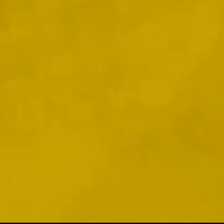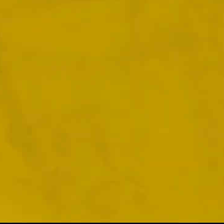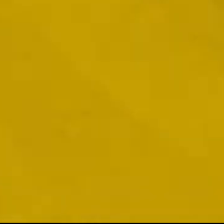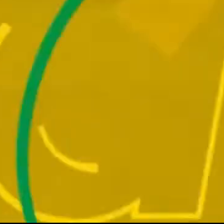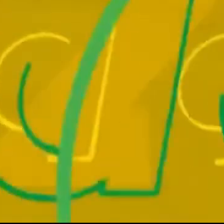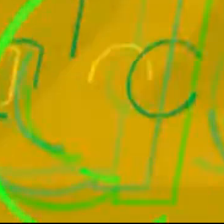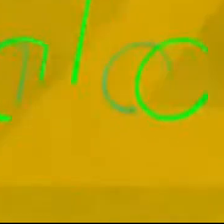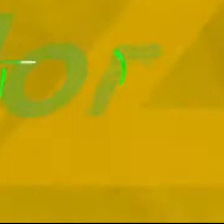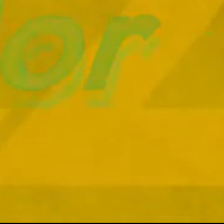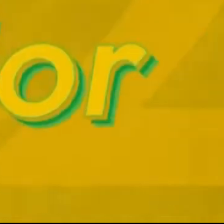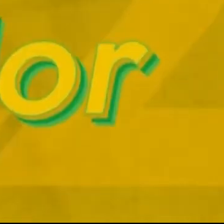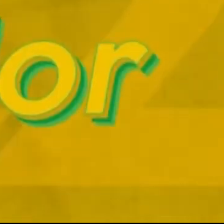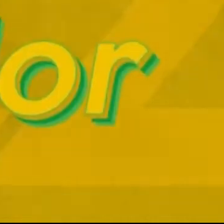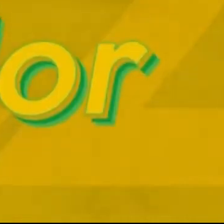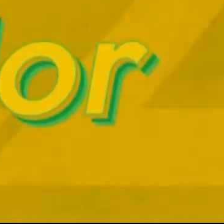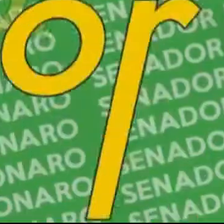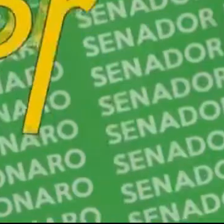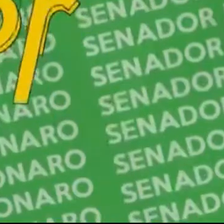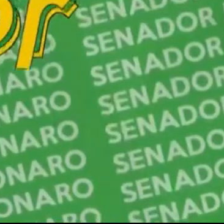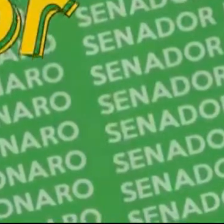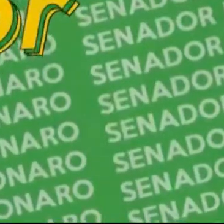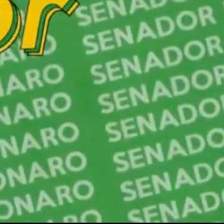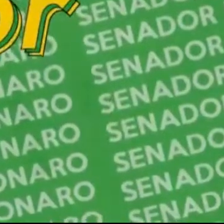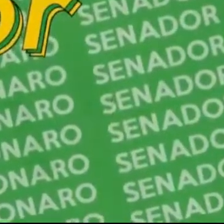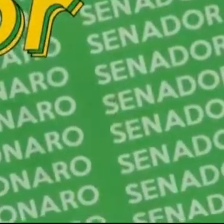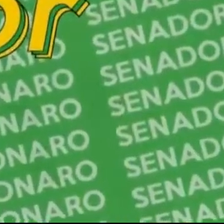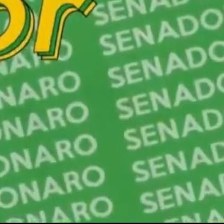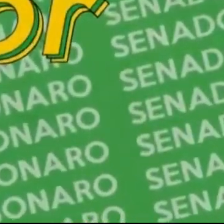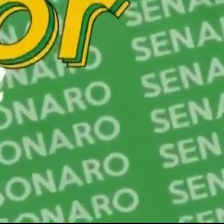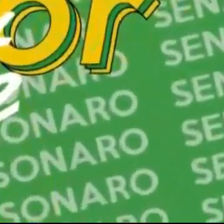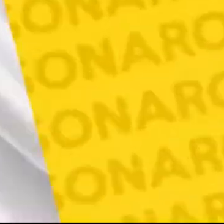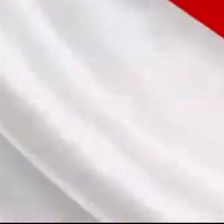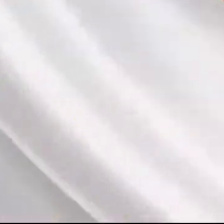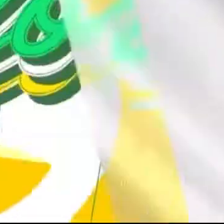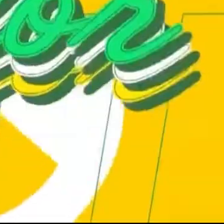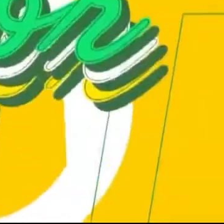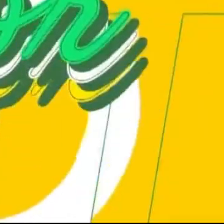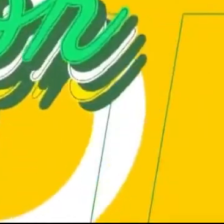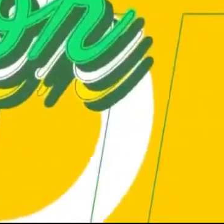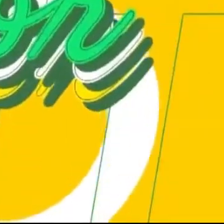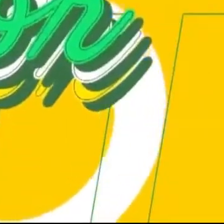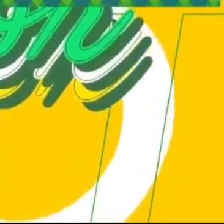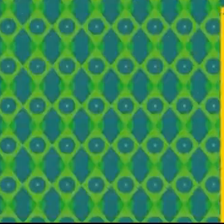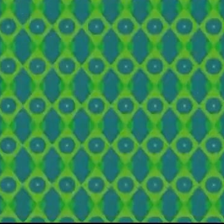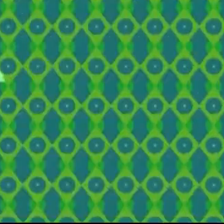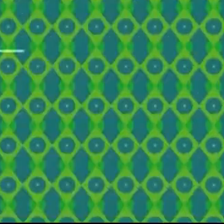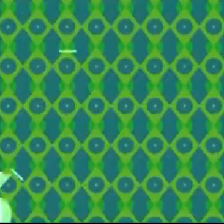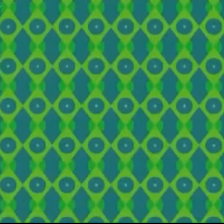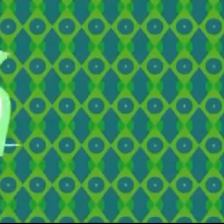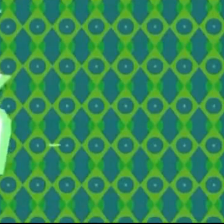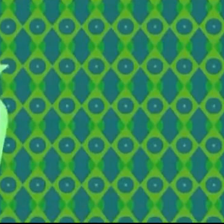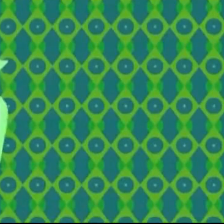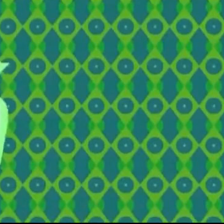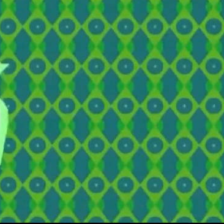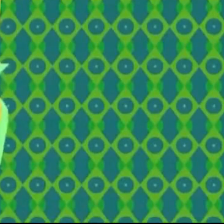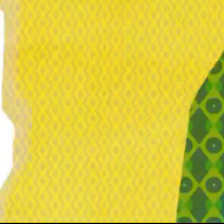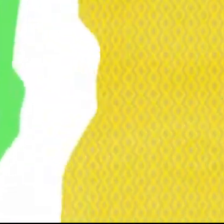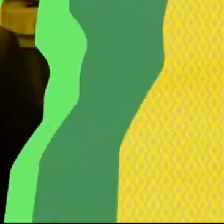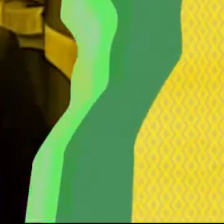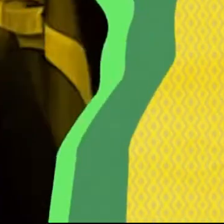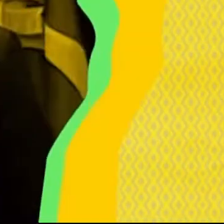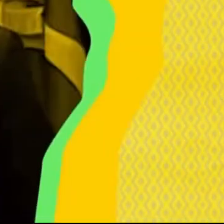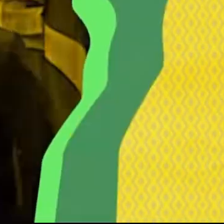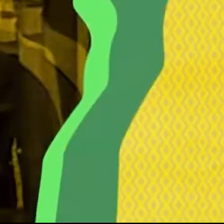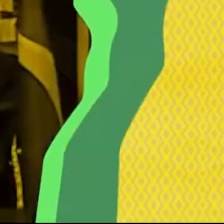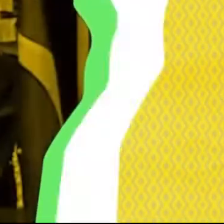Mário Couto, senador, senador de luta. Mário Couto, senador, luta pelo Pará. Mário